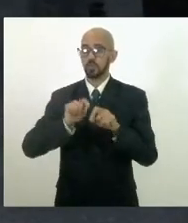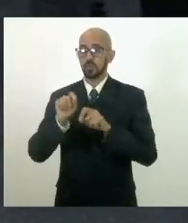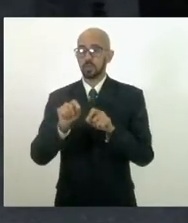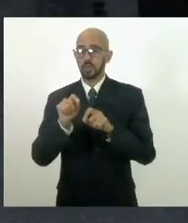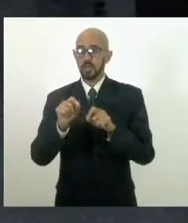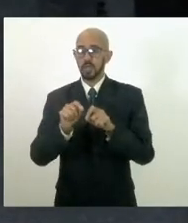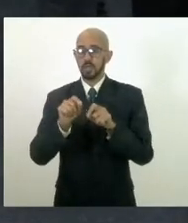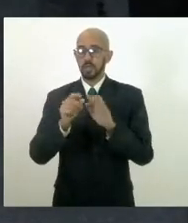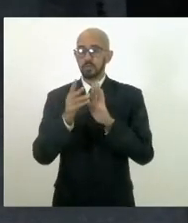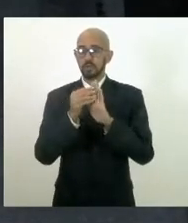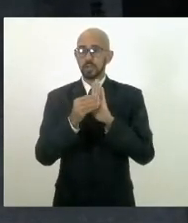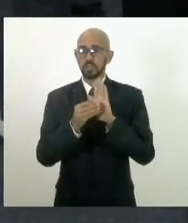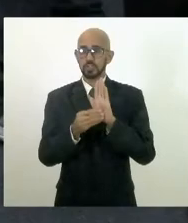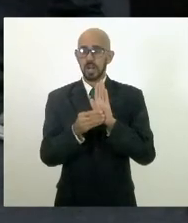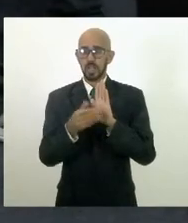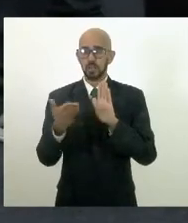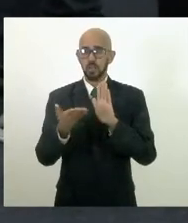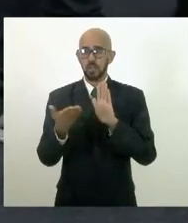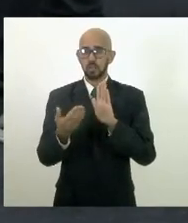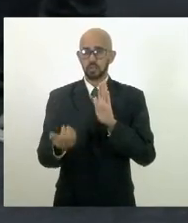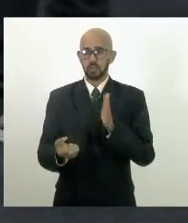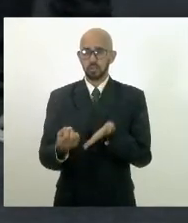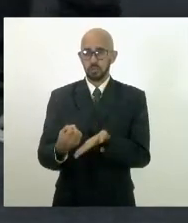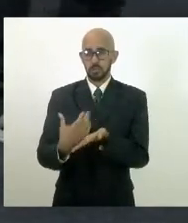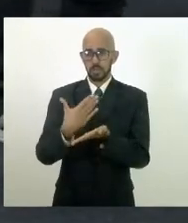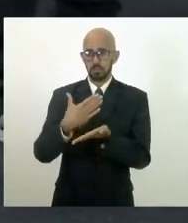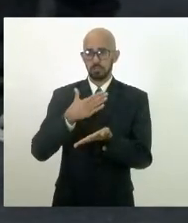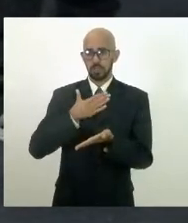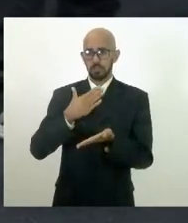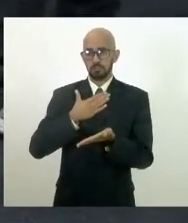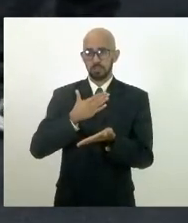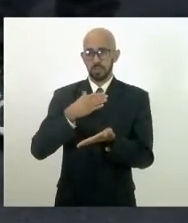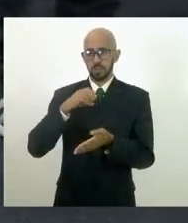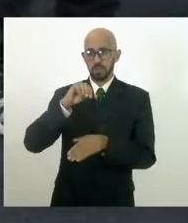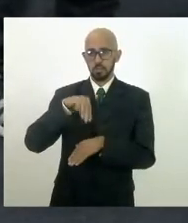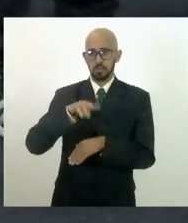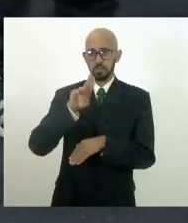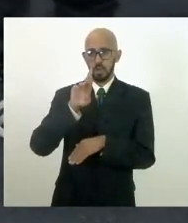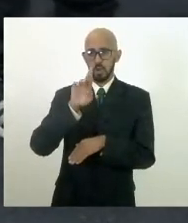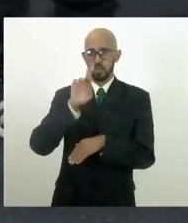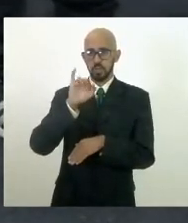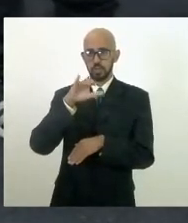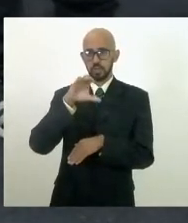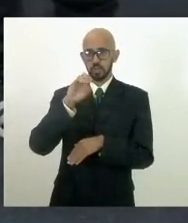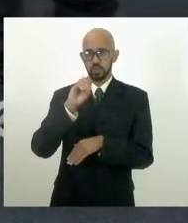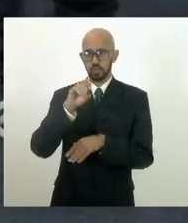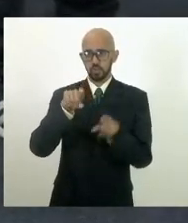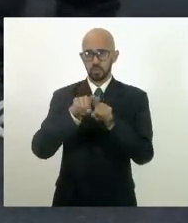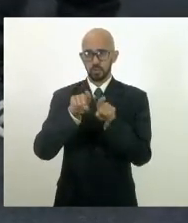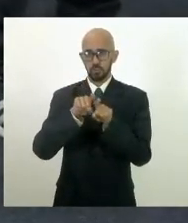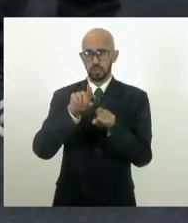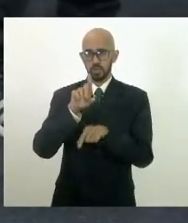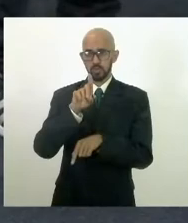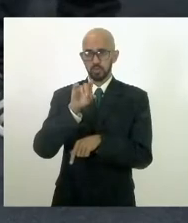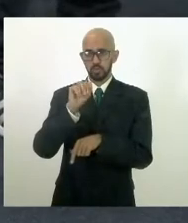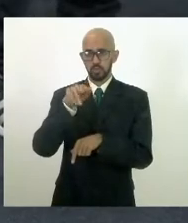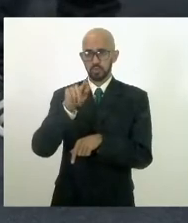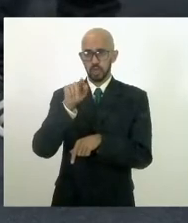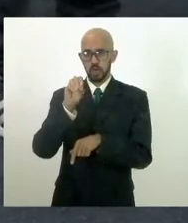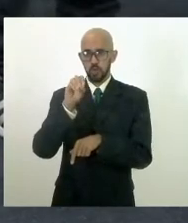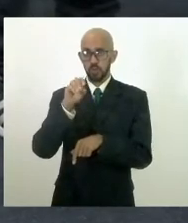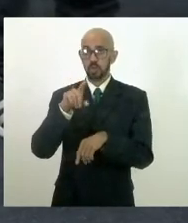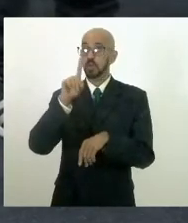registrado que hoje eu recebi o Maurício e o Diego são os dois que estão ali em cima,